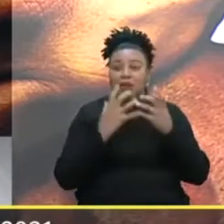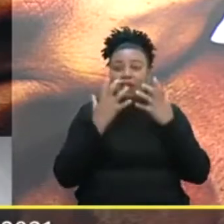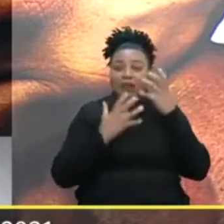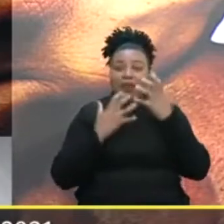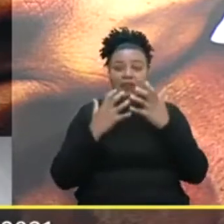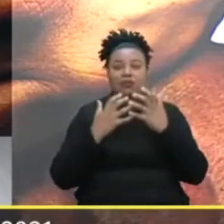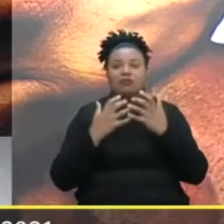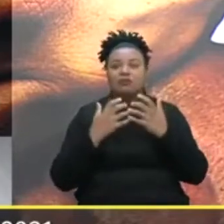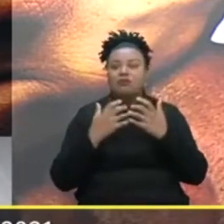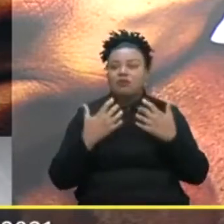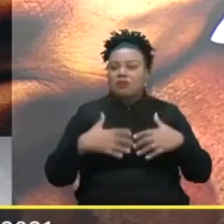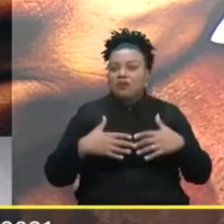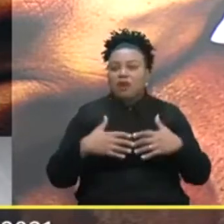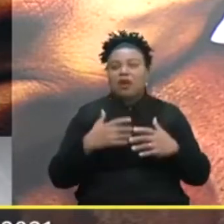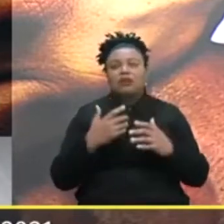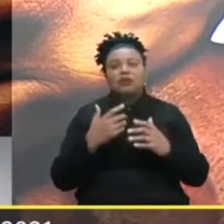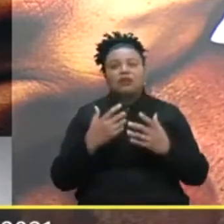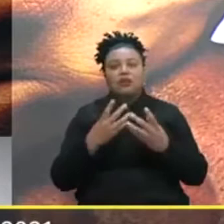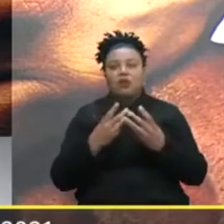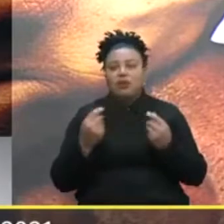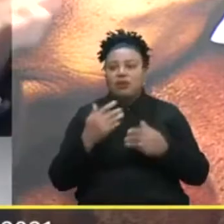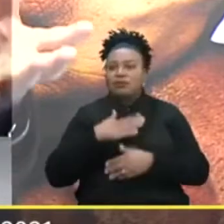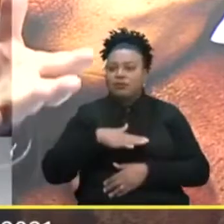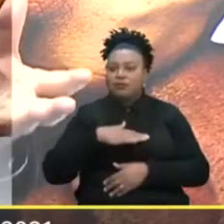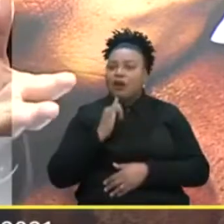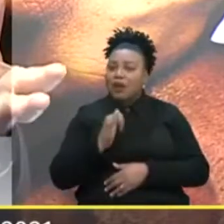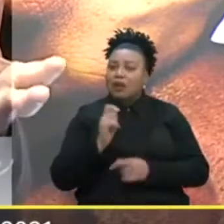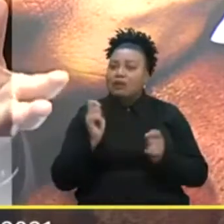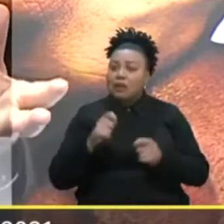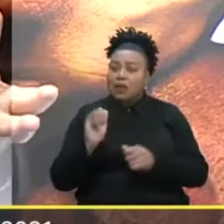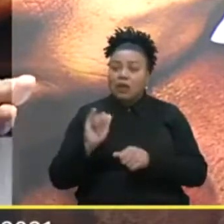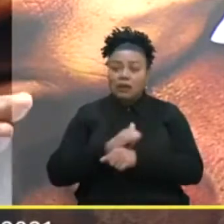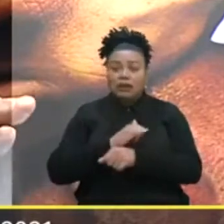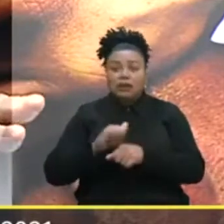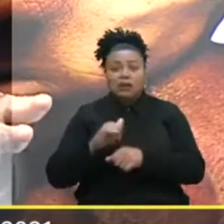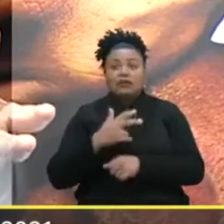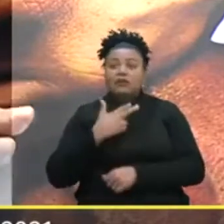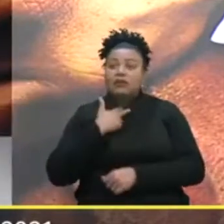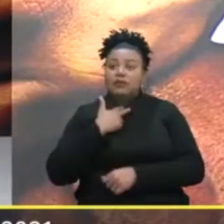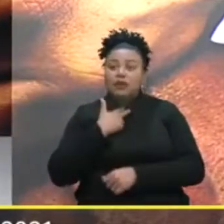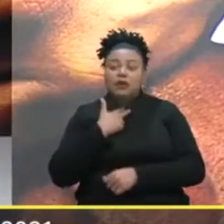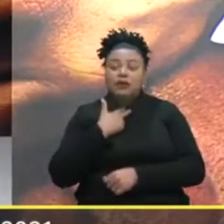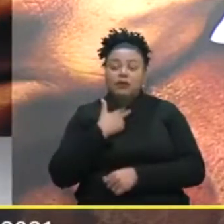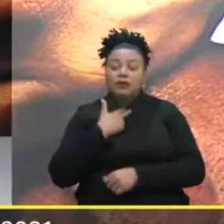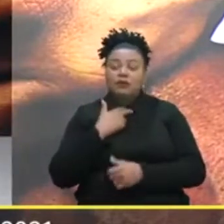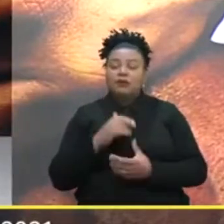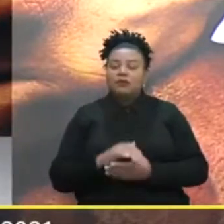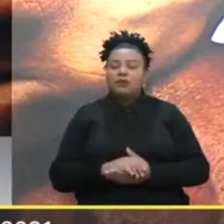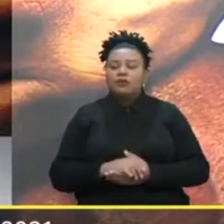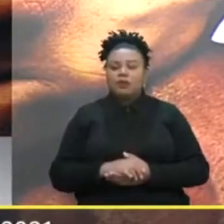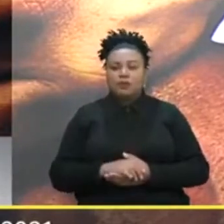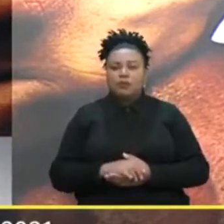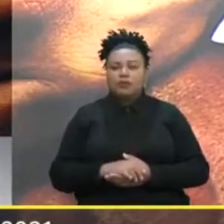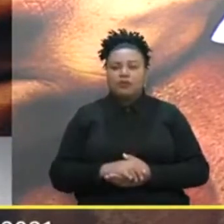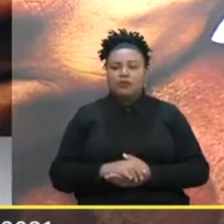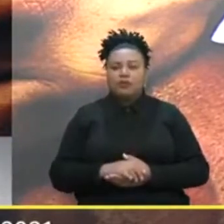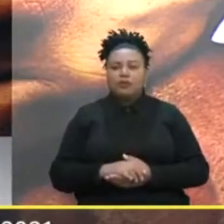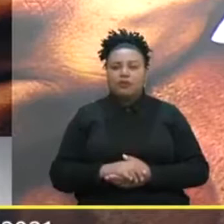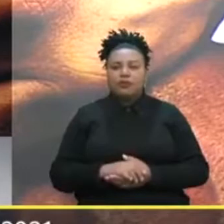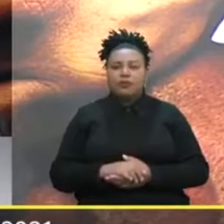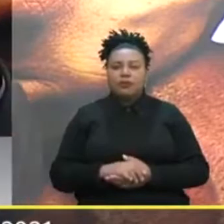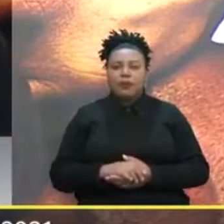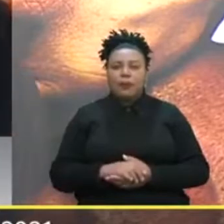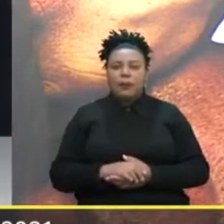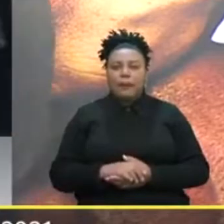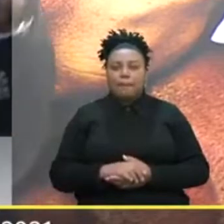mais Apavorada Naquele momento Eu disse Gente Tem saída Não dá Para Para nós Ficar nessa